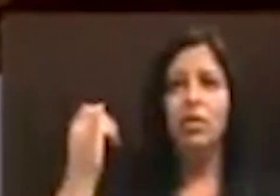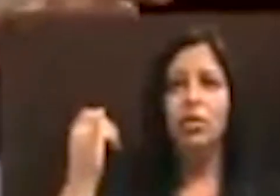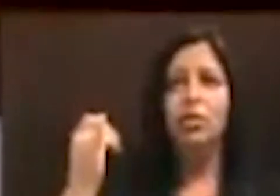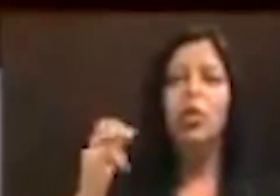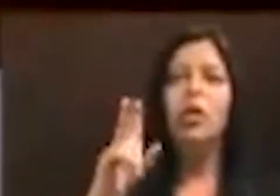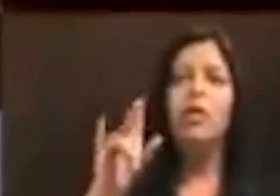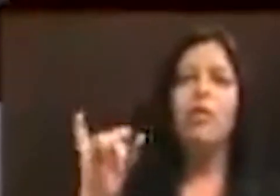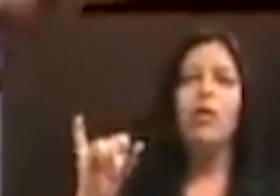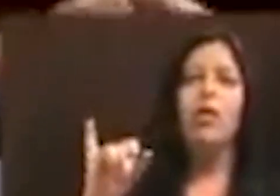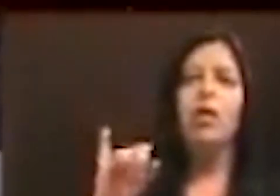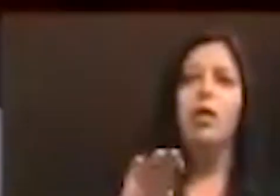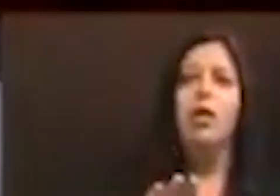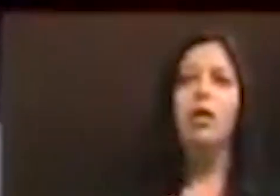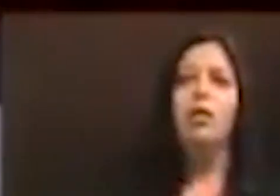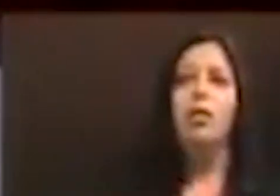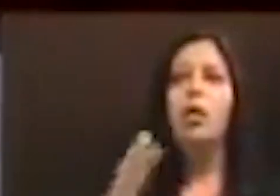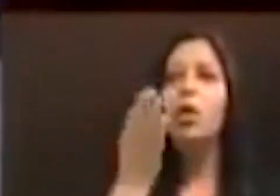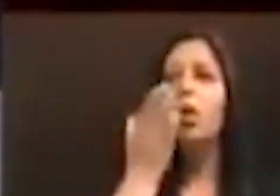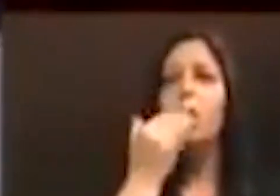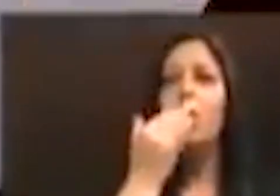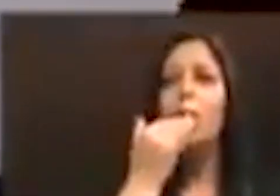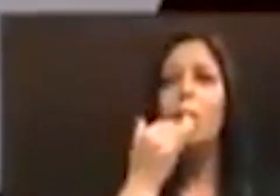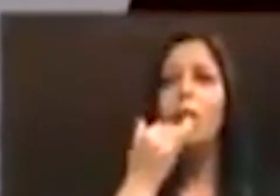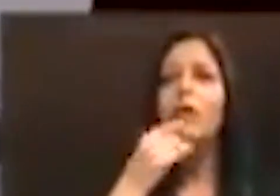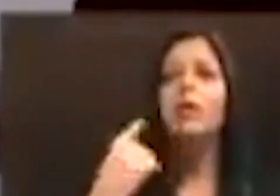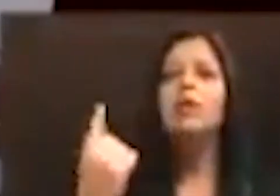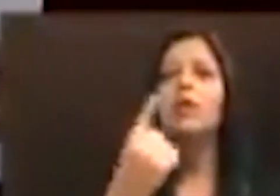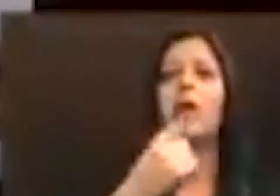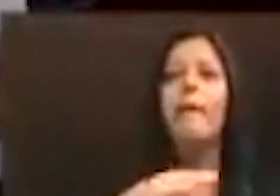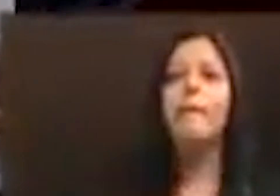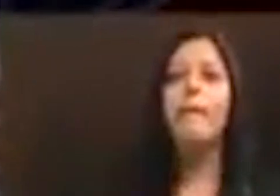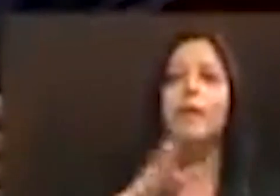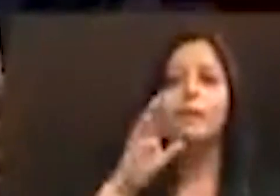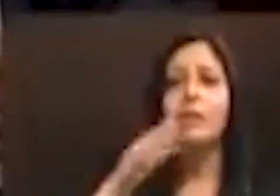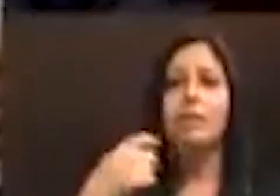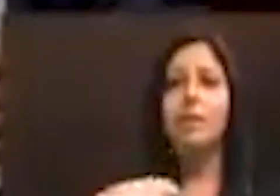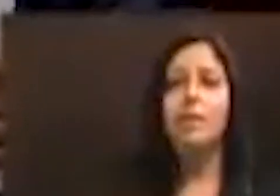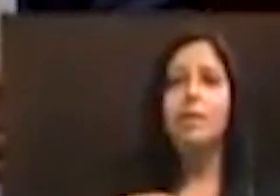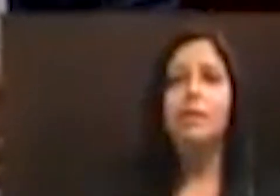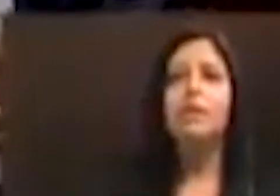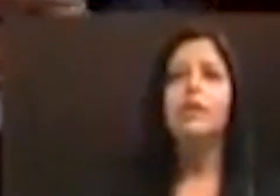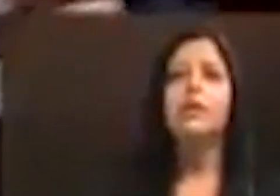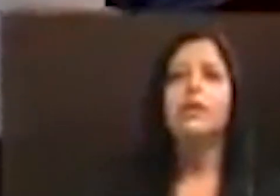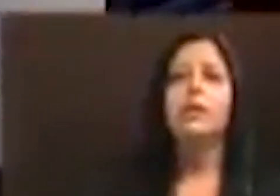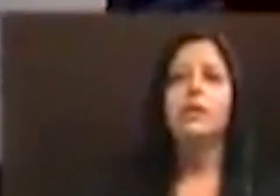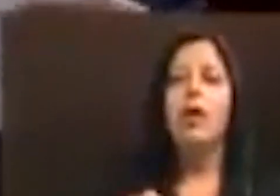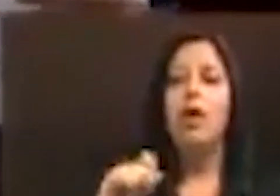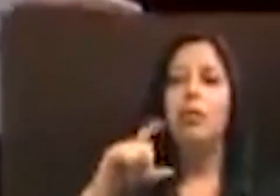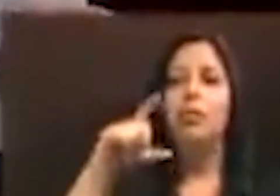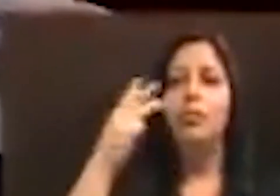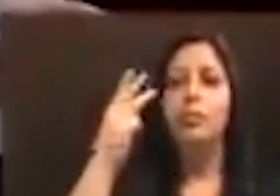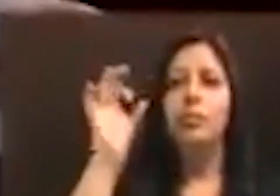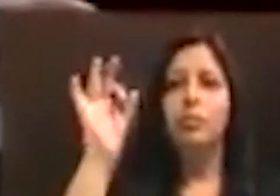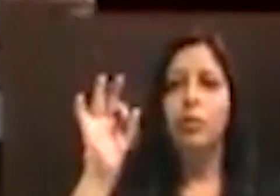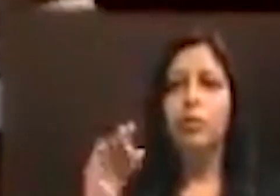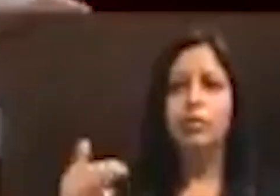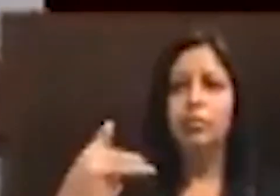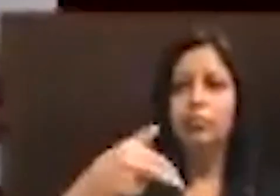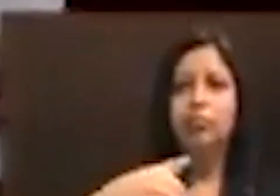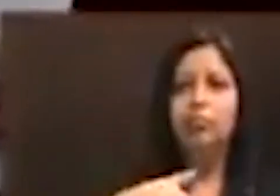retirar a comida do prato de quem mais precisa. Aumento de 3% na gasolina,